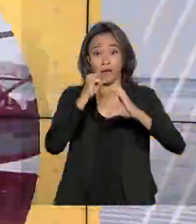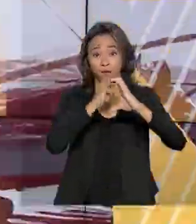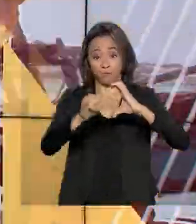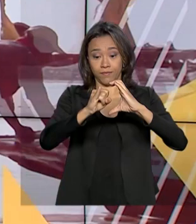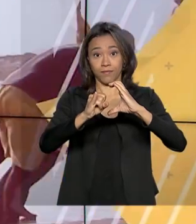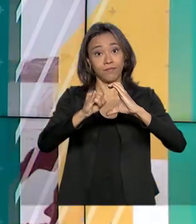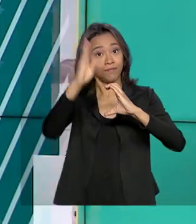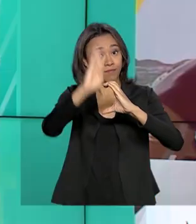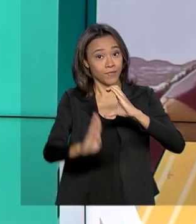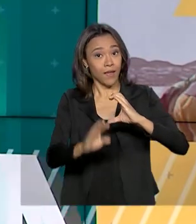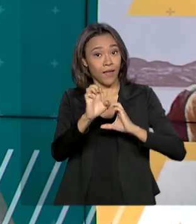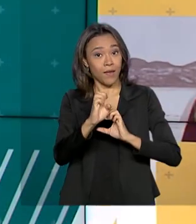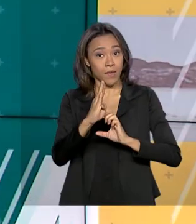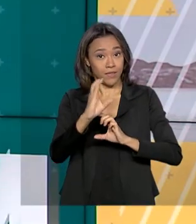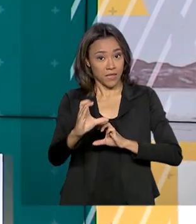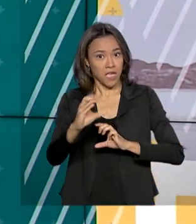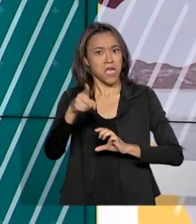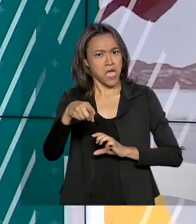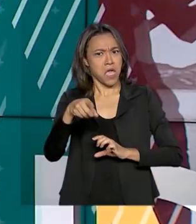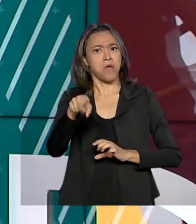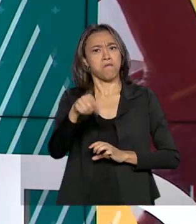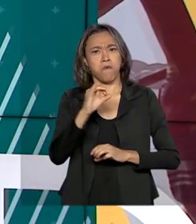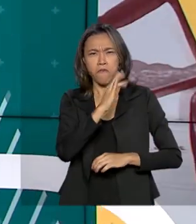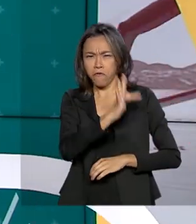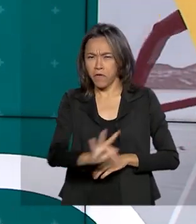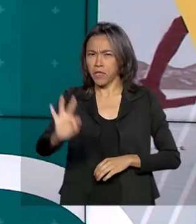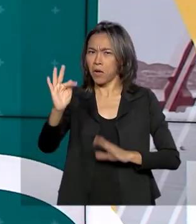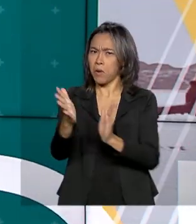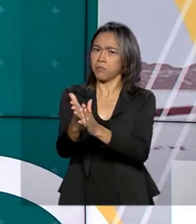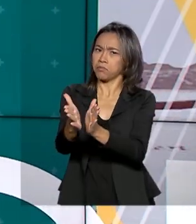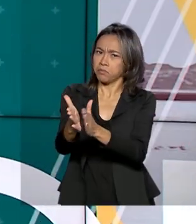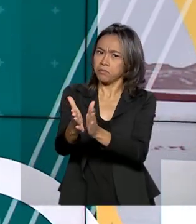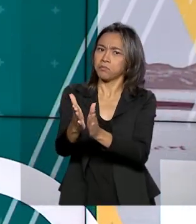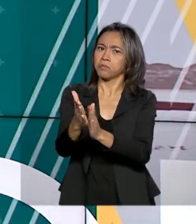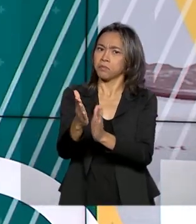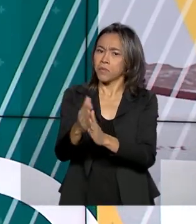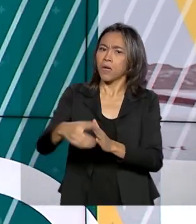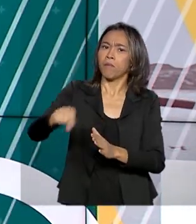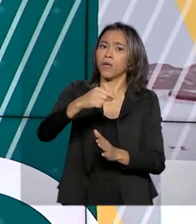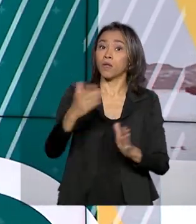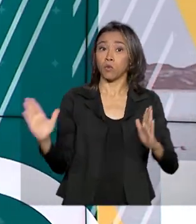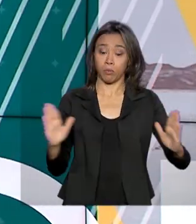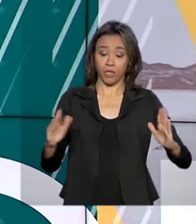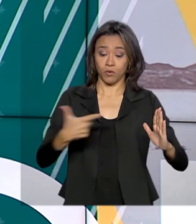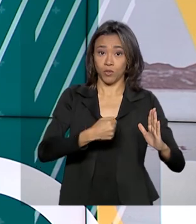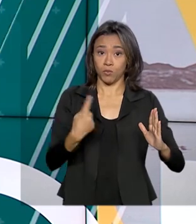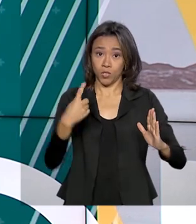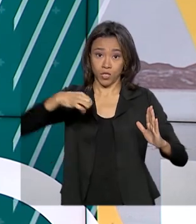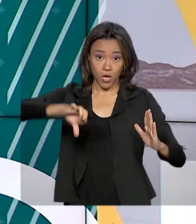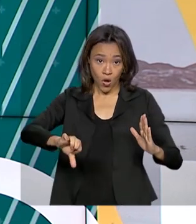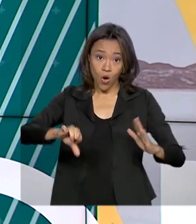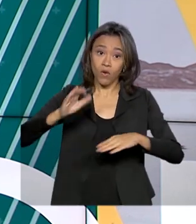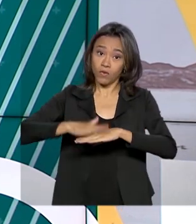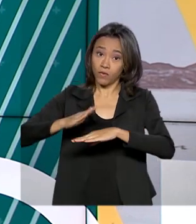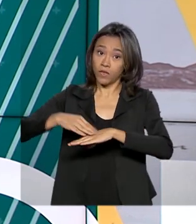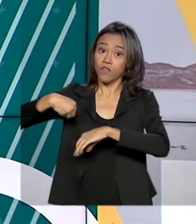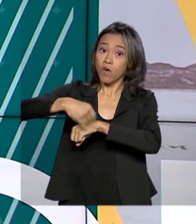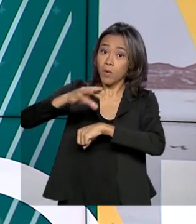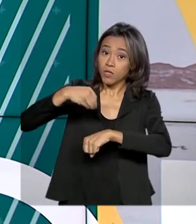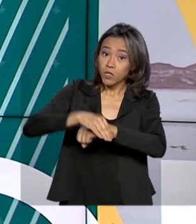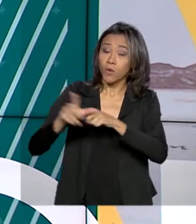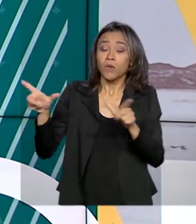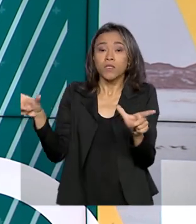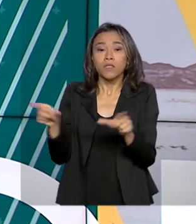foi a instituição federal mais elogiada pelo público durante todo o ano de 2019, segundo dados da